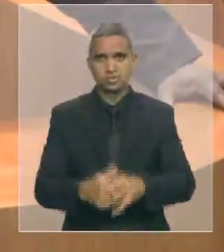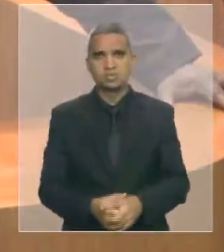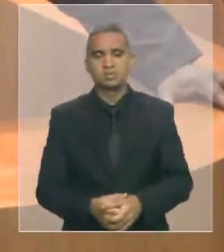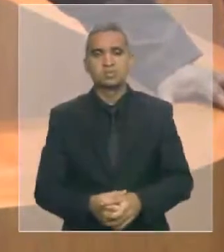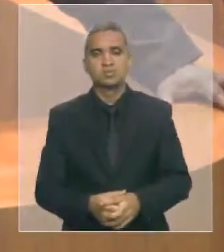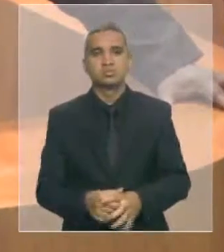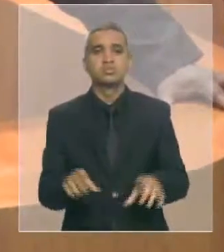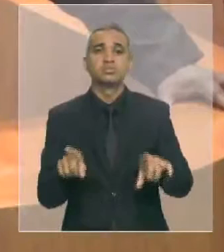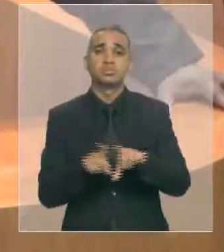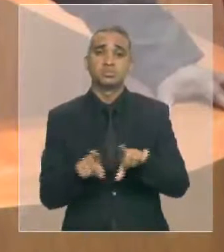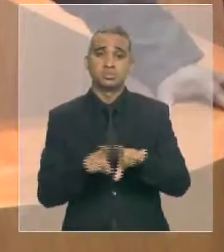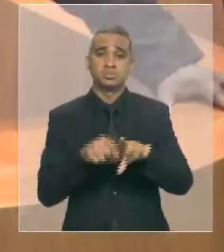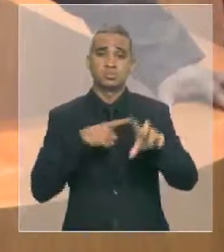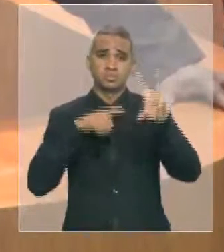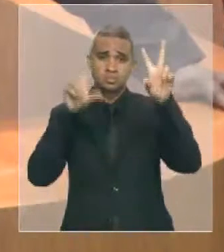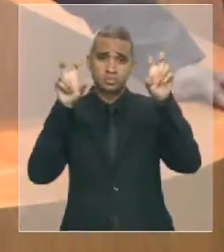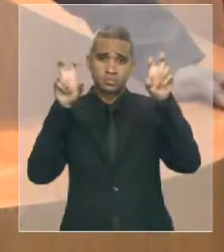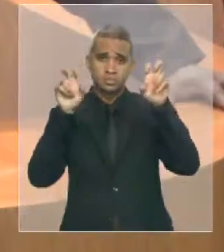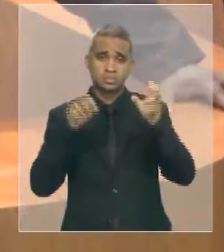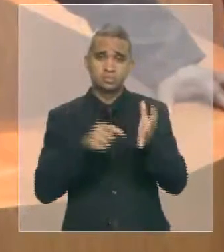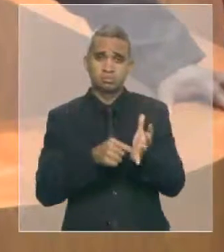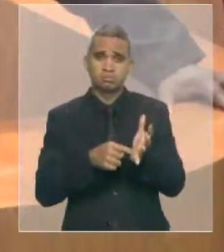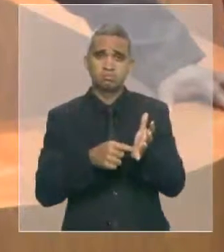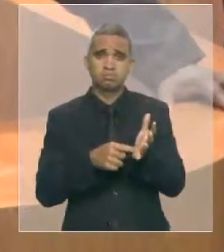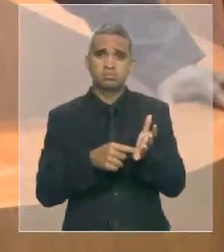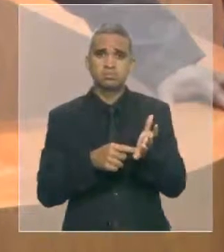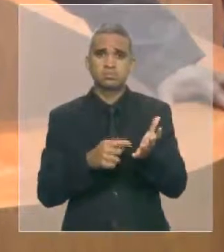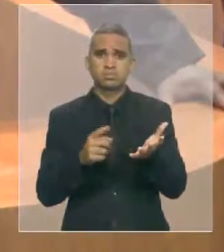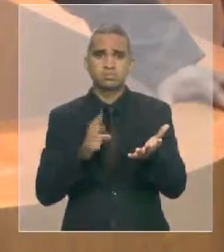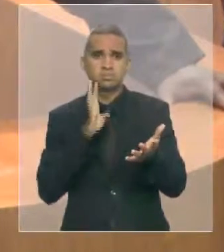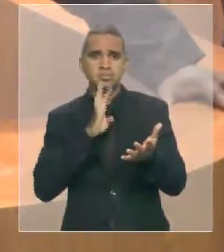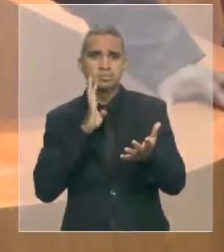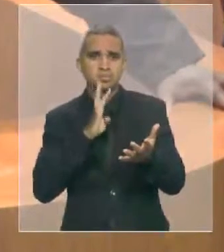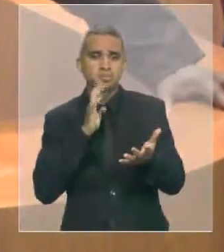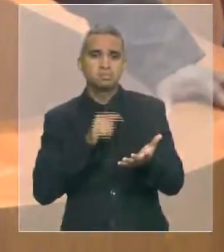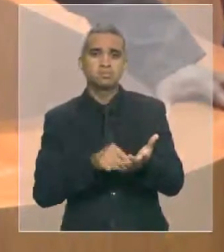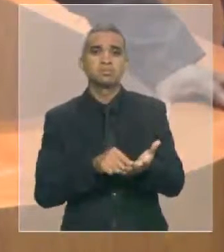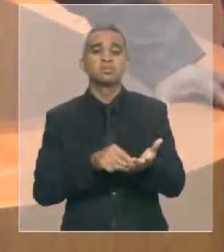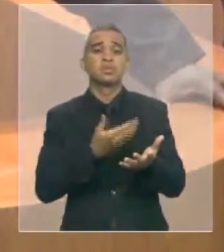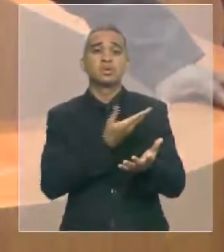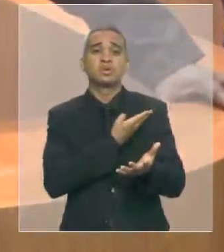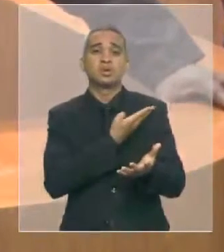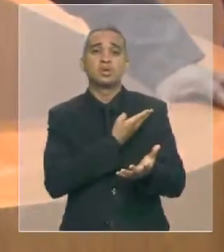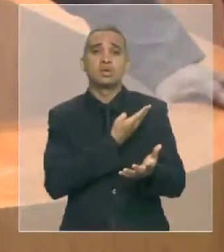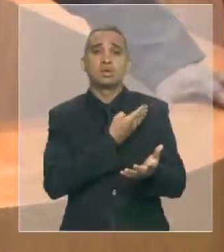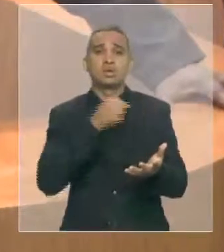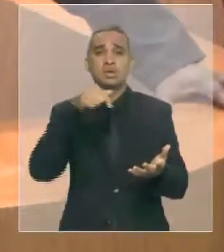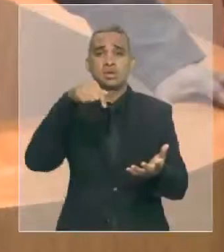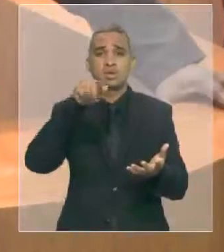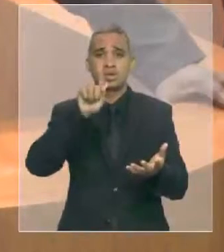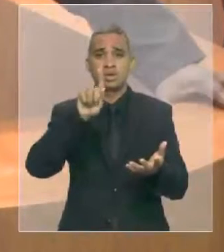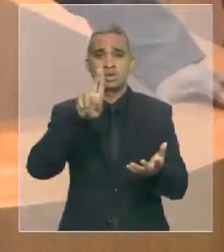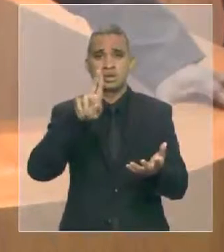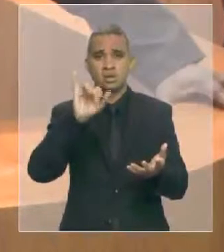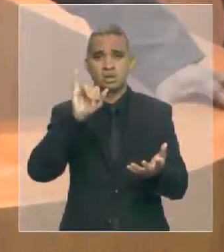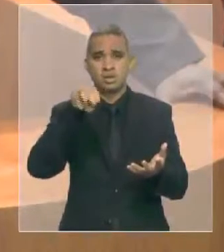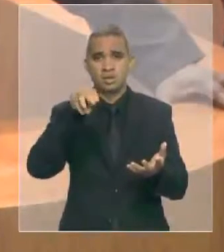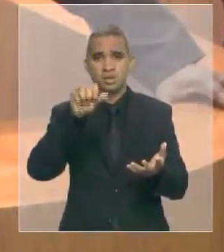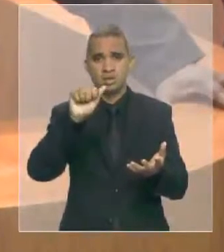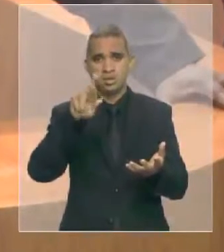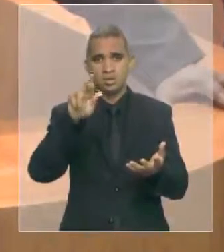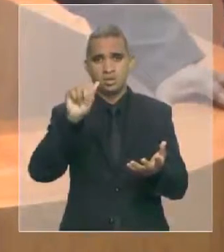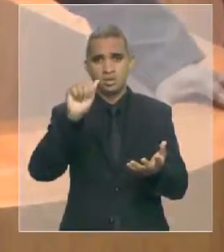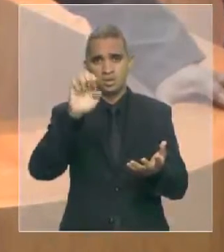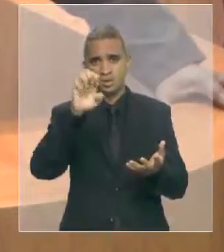matéria muito simpática do nosso companheiro Guimarães, Cabo da Polícia, que fala,